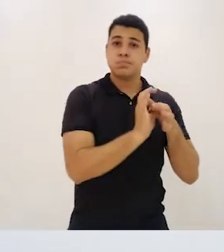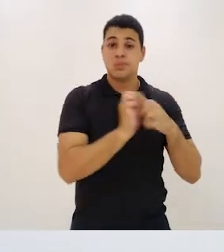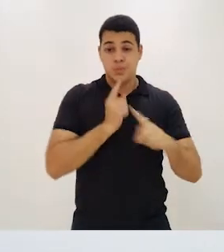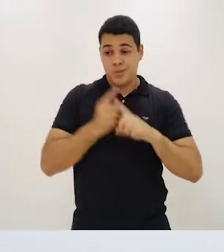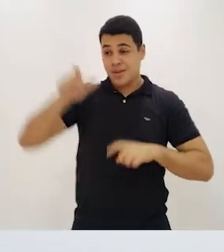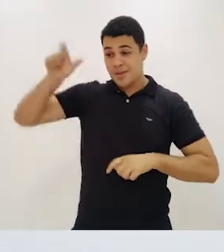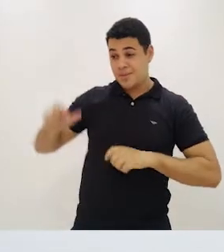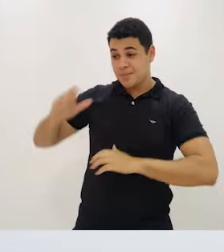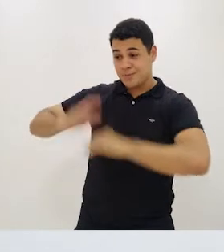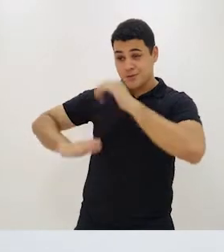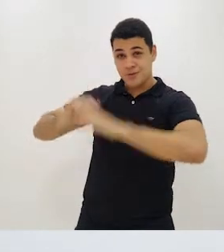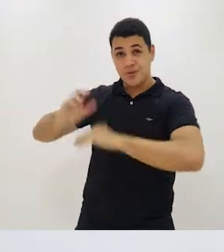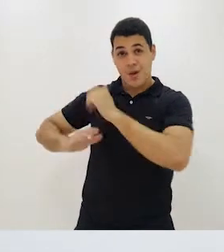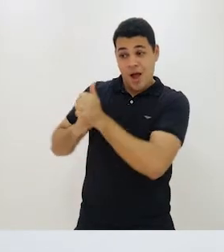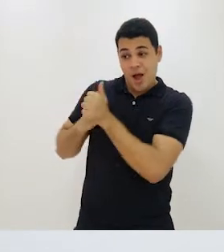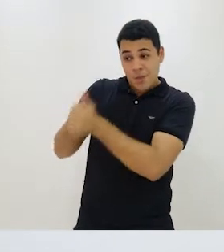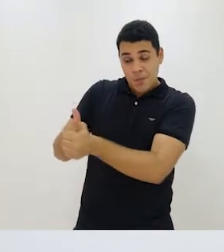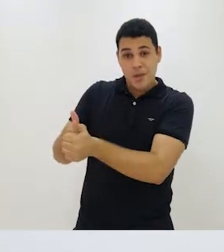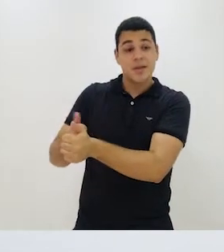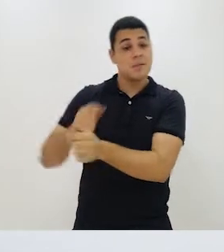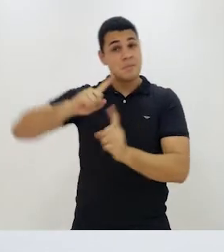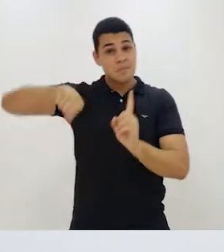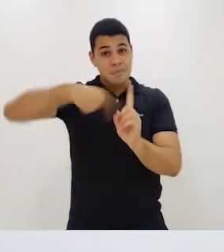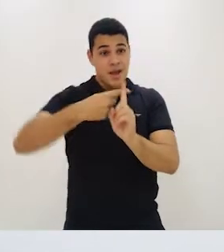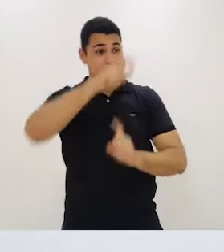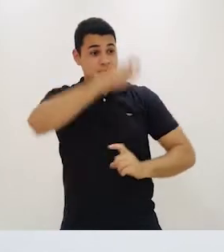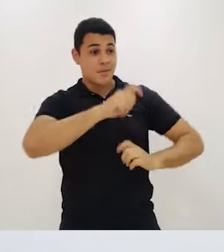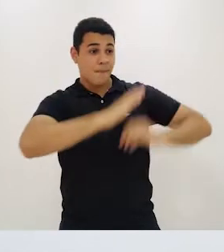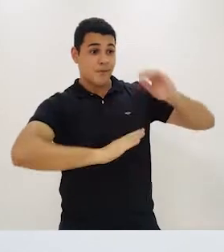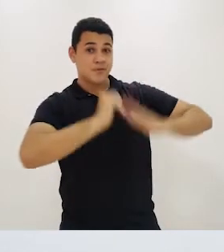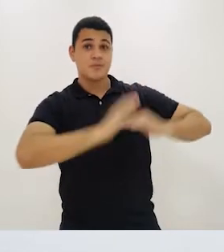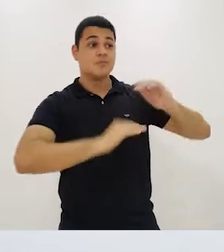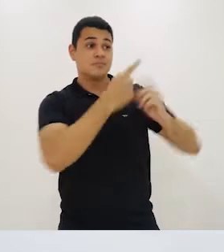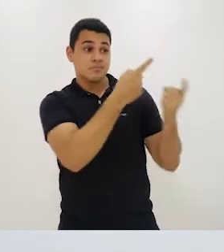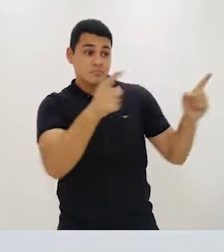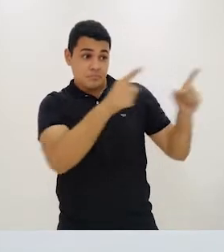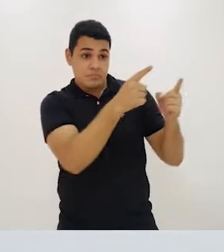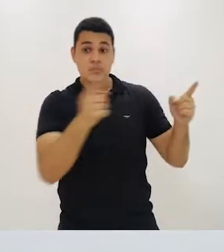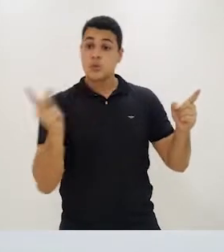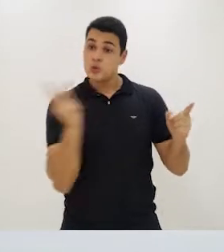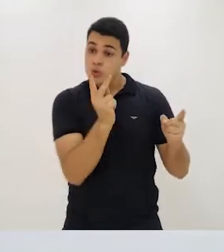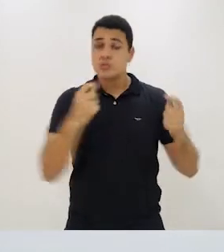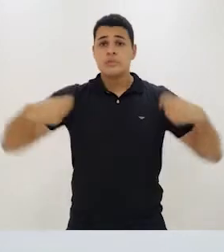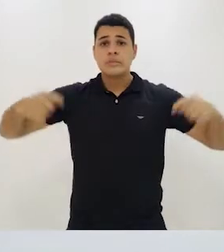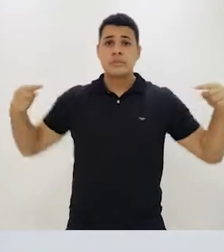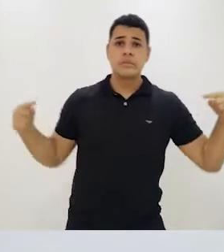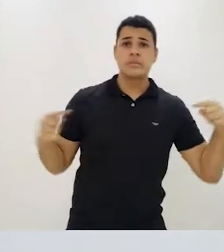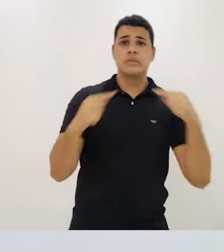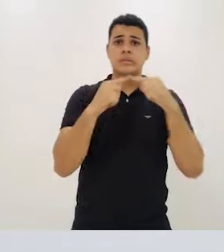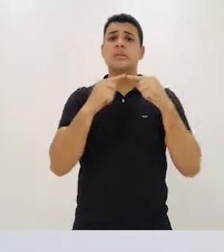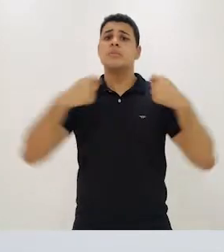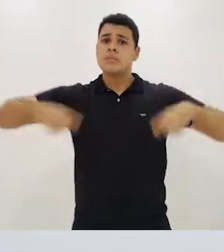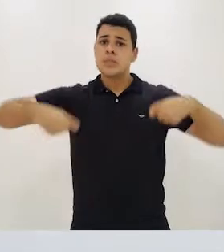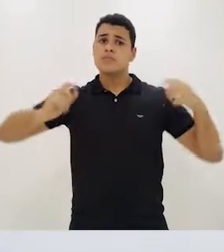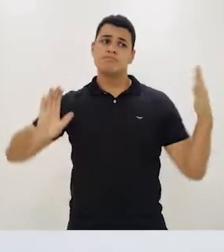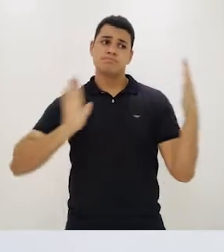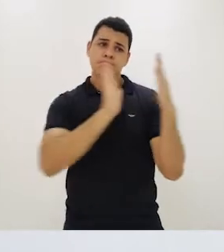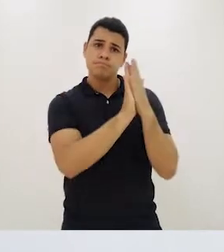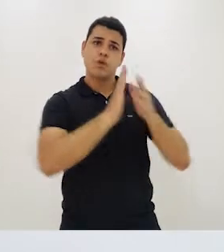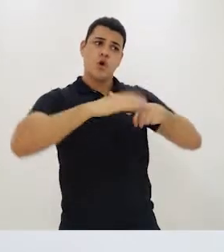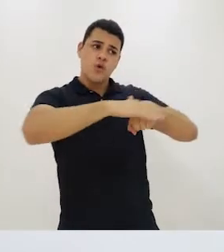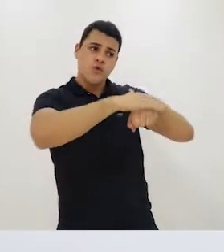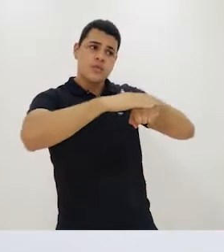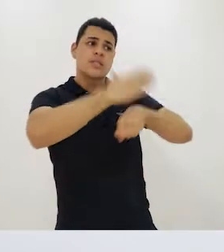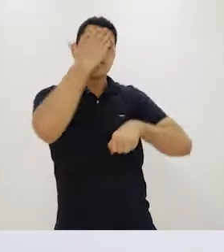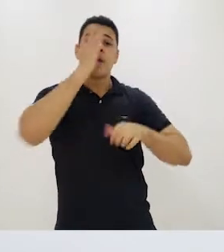acompanhador e regente tenham uma parceria, que eles conversem sobre o resultado e os objetivos que eles